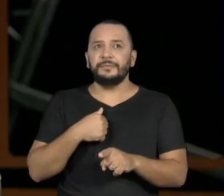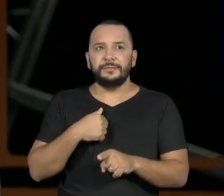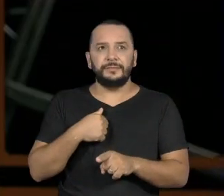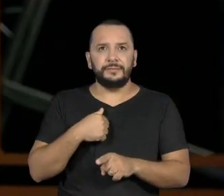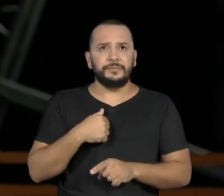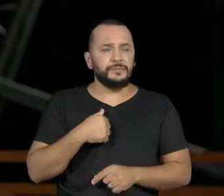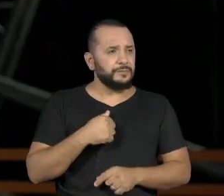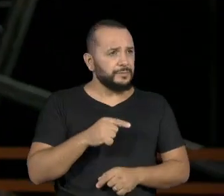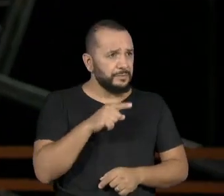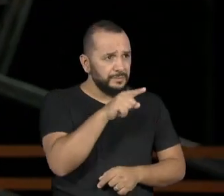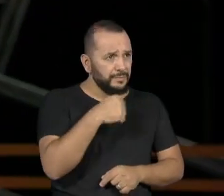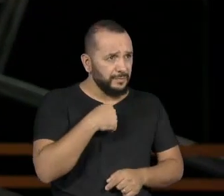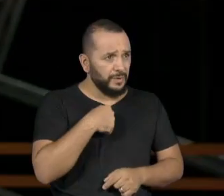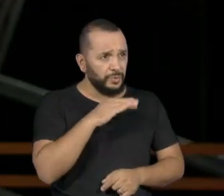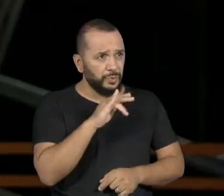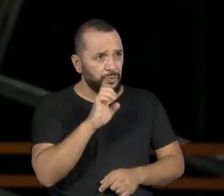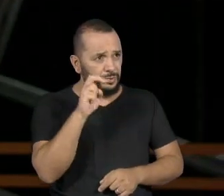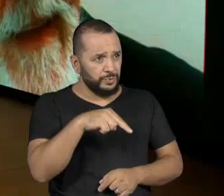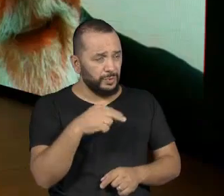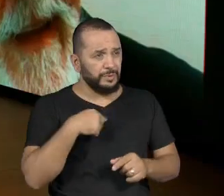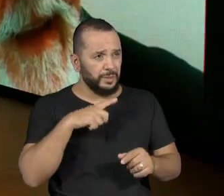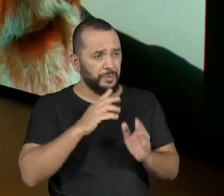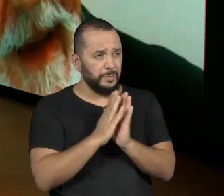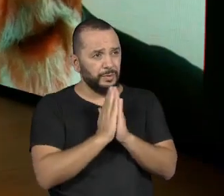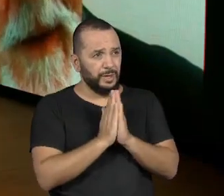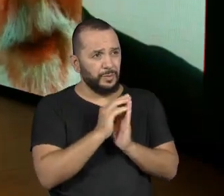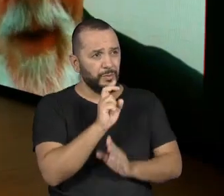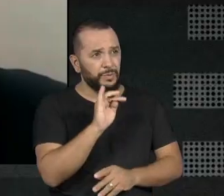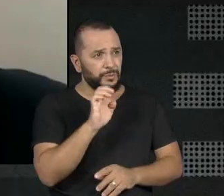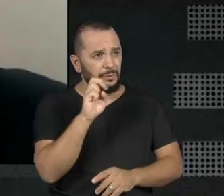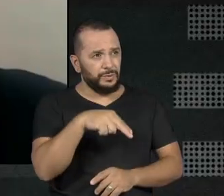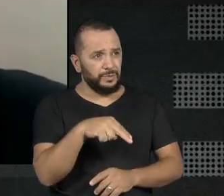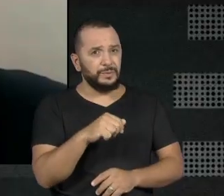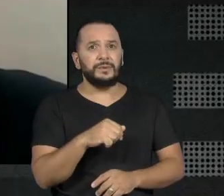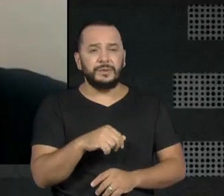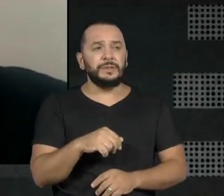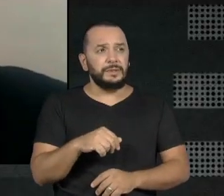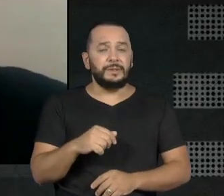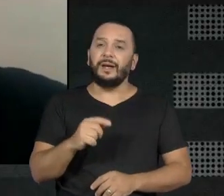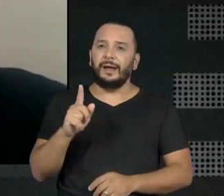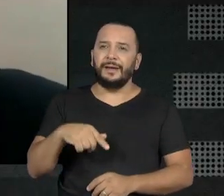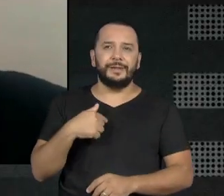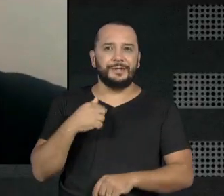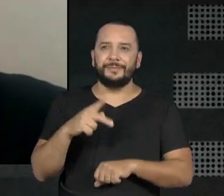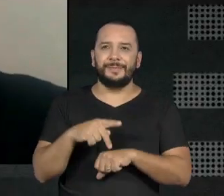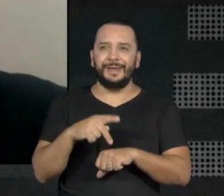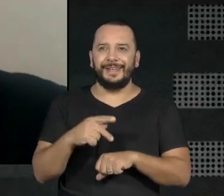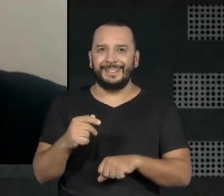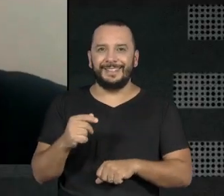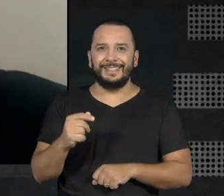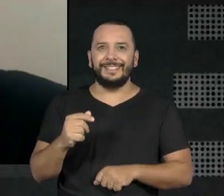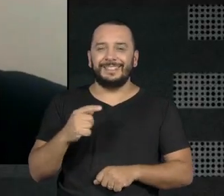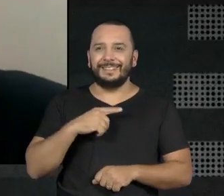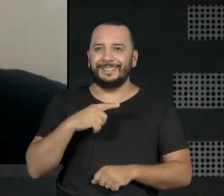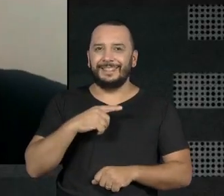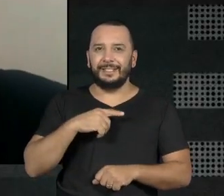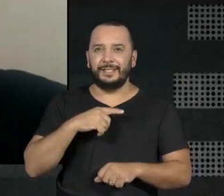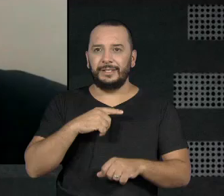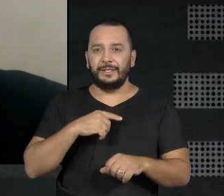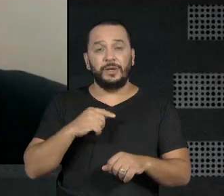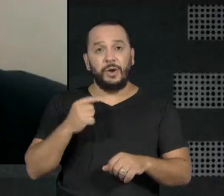Era o Mug, era do Wilson Simonal, né? Aquele boneco que o Wilson Simonal lançou. mas eu ganhei era de pedra, né? Com o olho de esmalte,